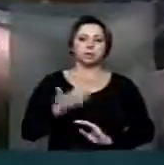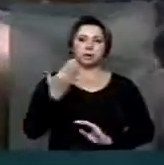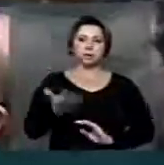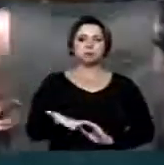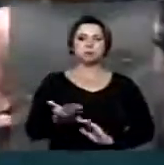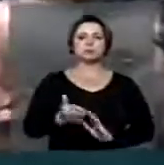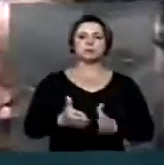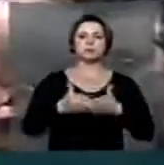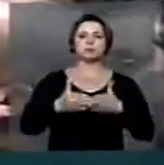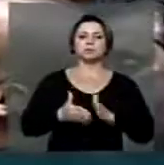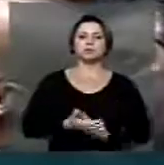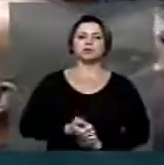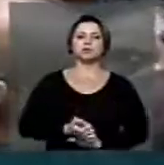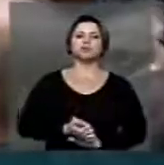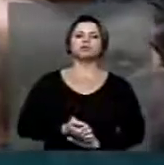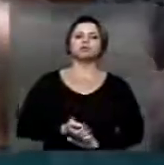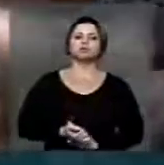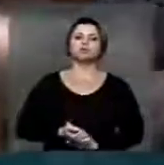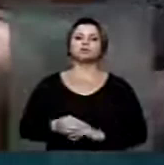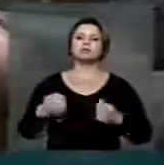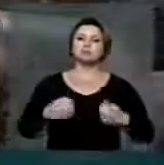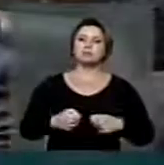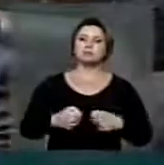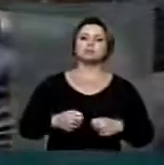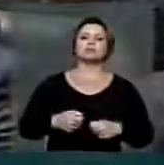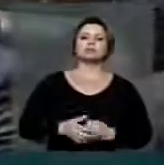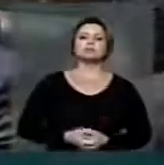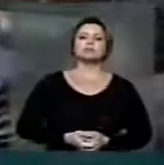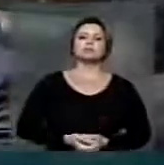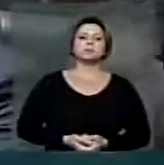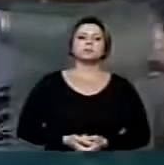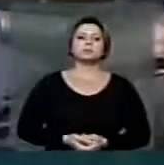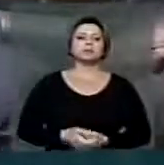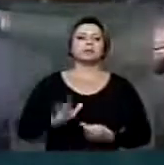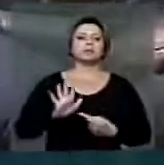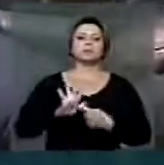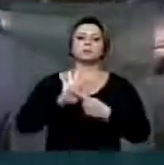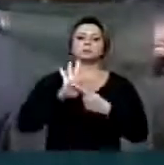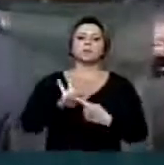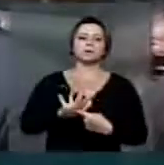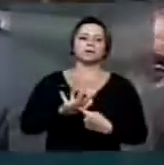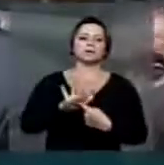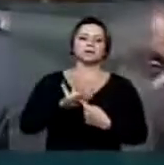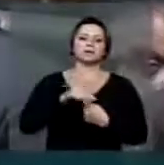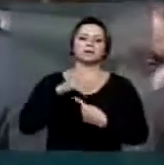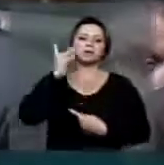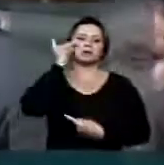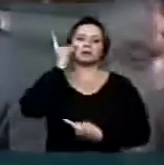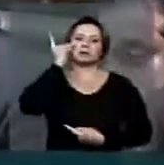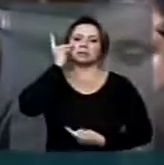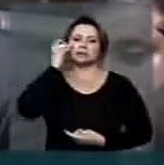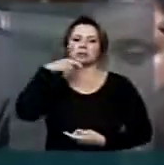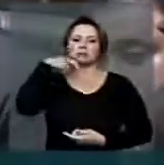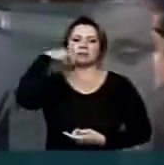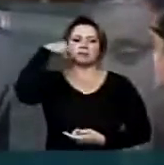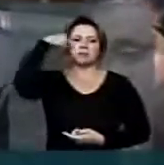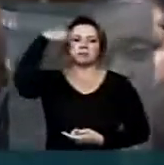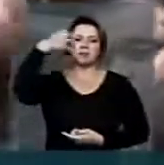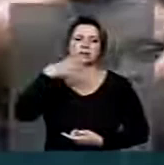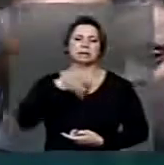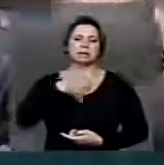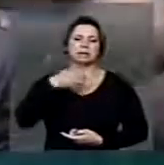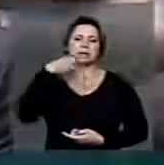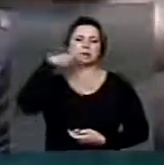faço a vossa excelência, que torne, que não exponha os deputados a uma situação constrangedora, a uma